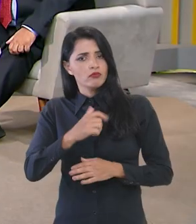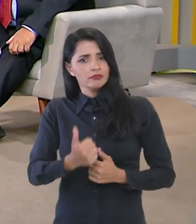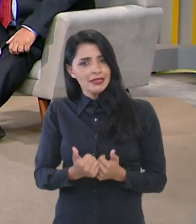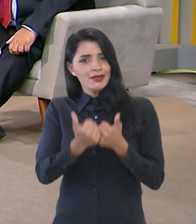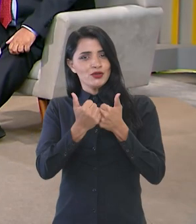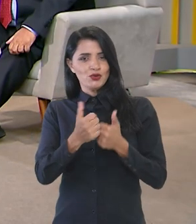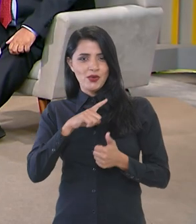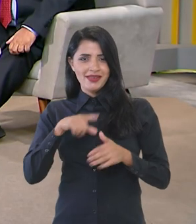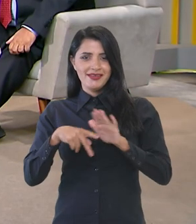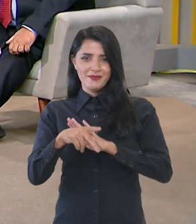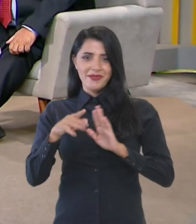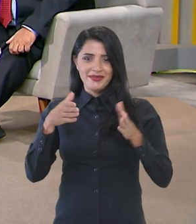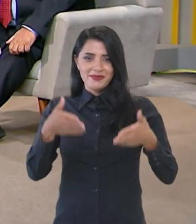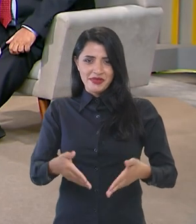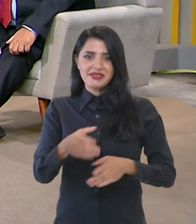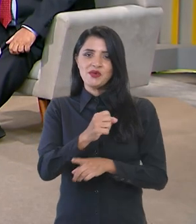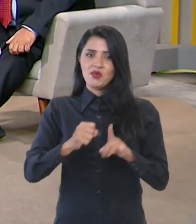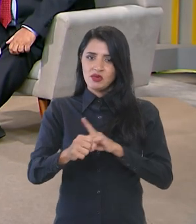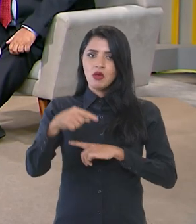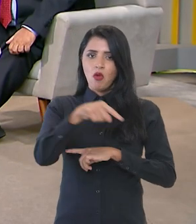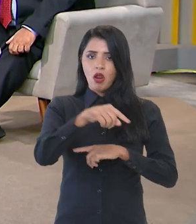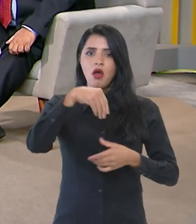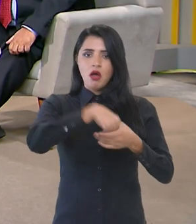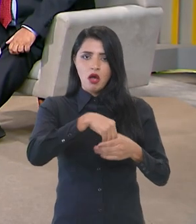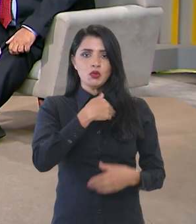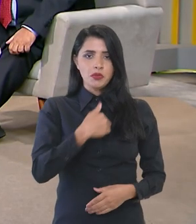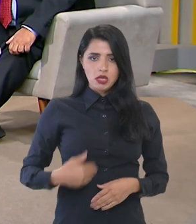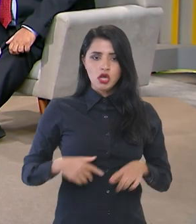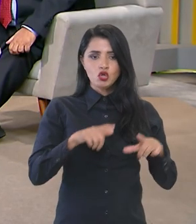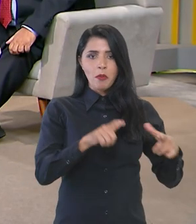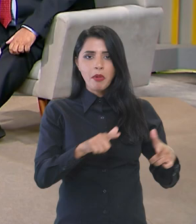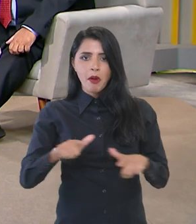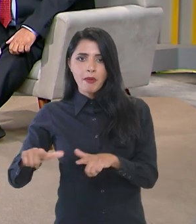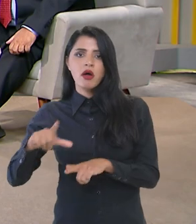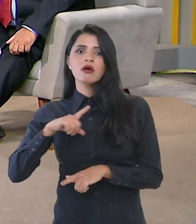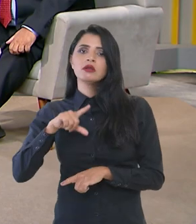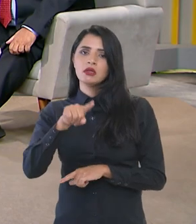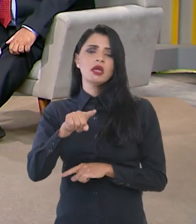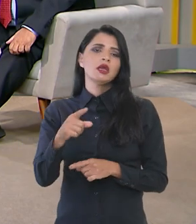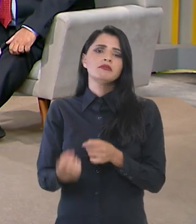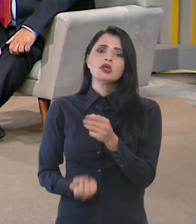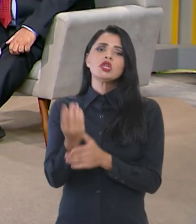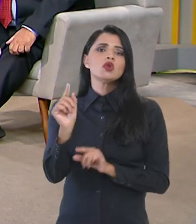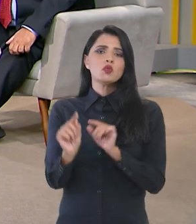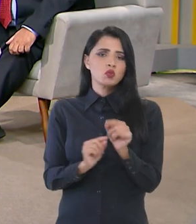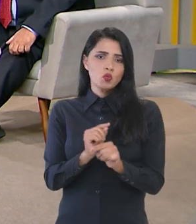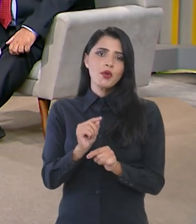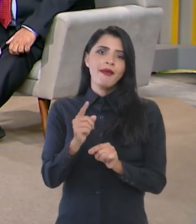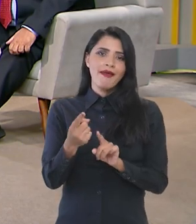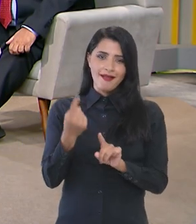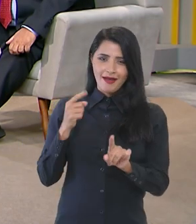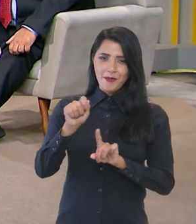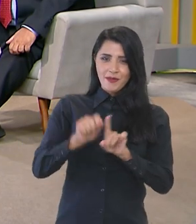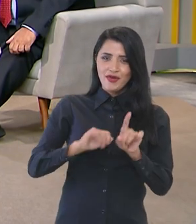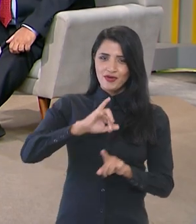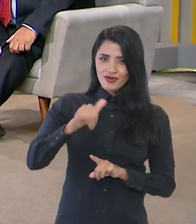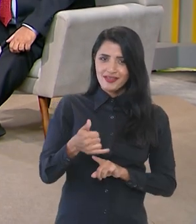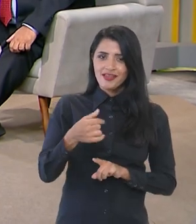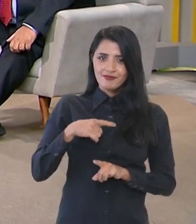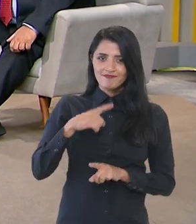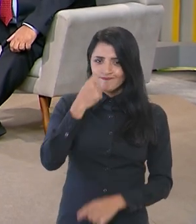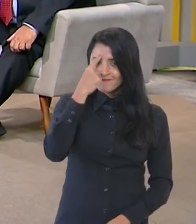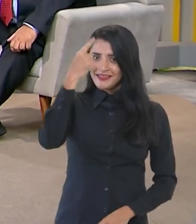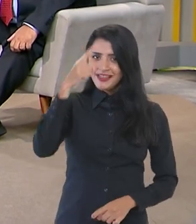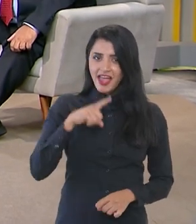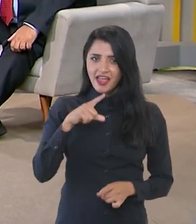assessoria de participação social no gabinete dos ministros e ministras, formam, vamos dizer assim, desde janeiro, essa